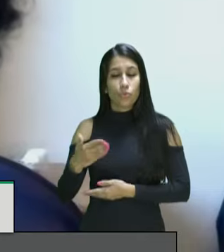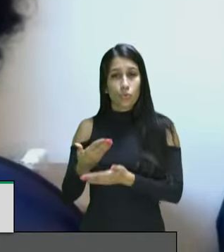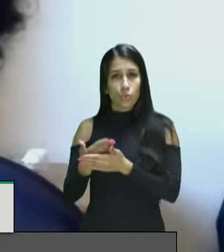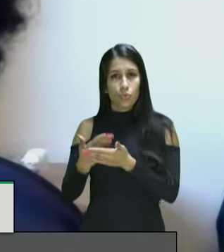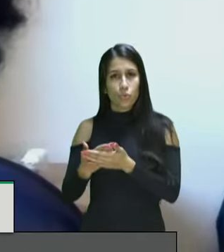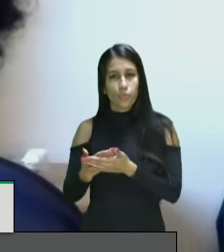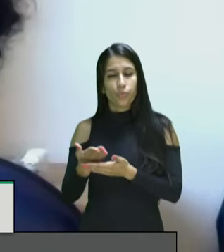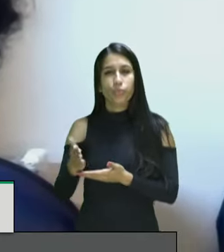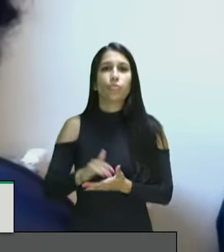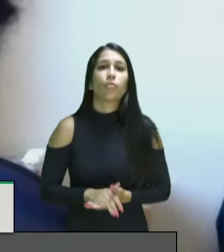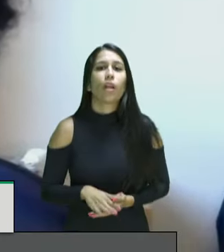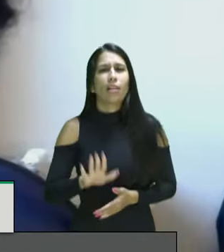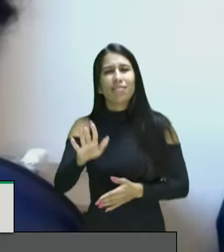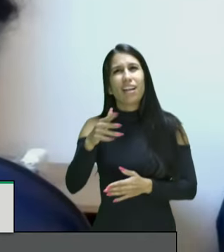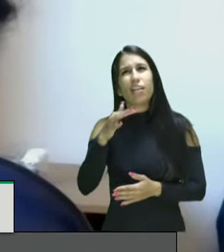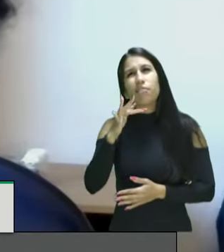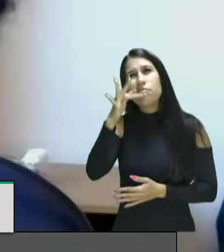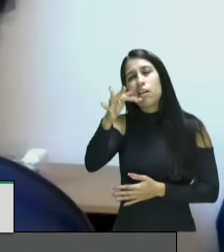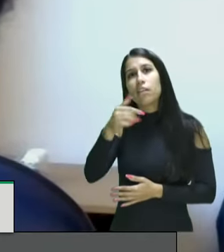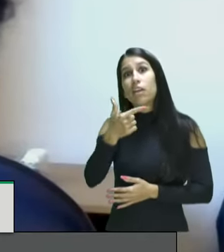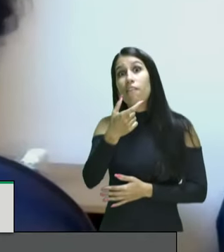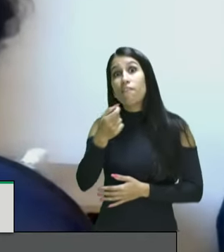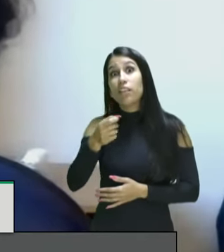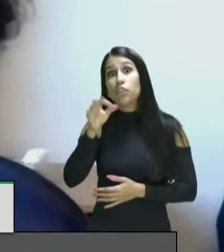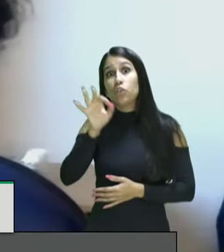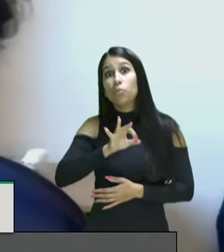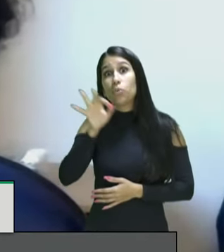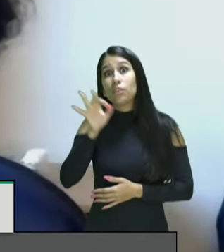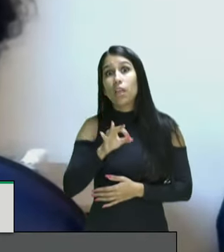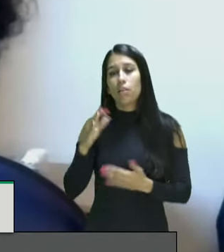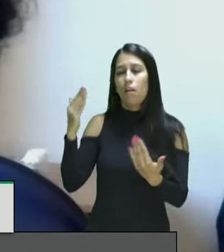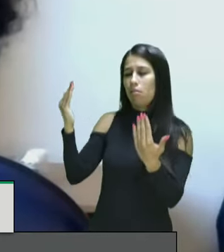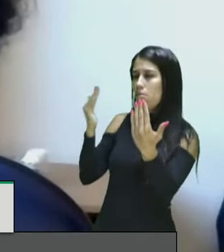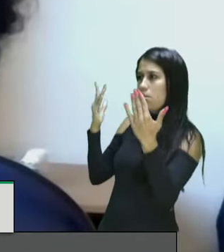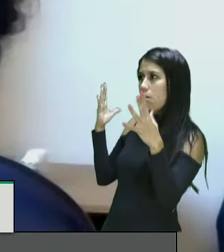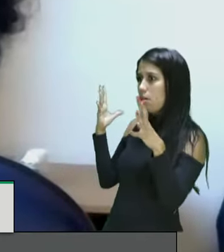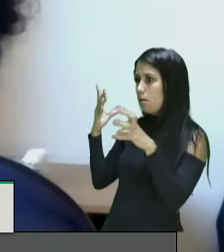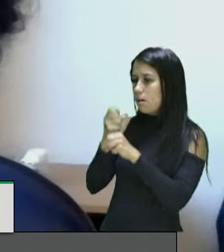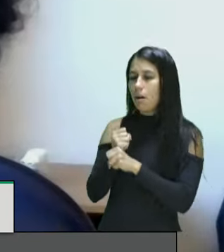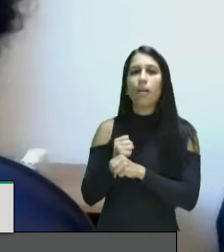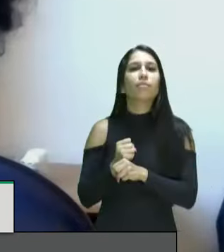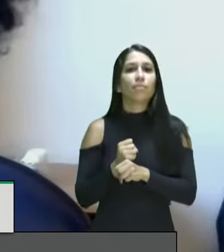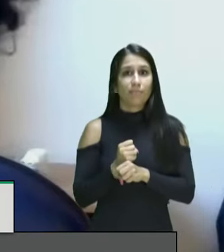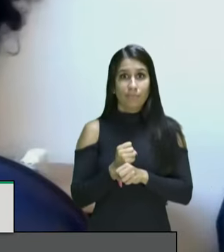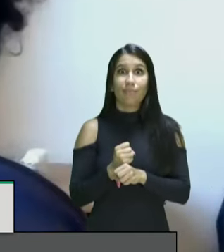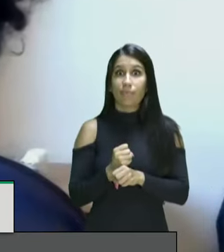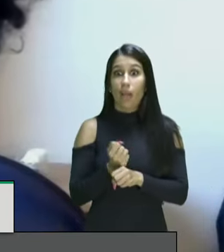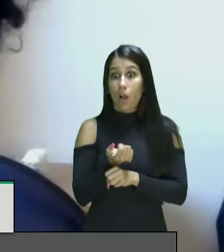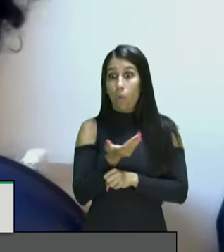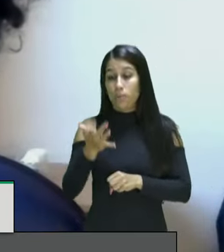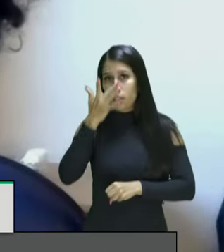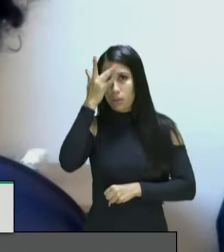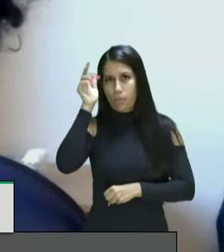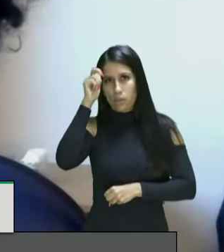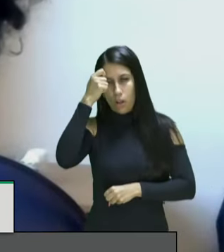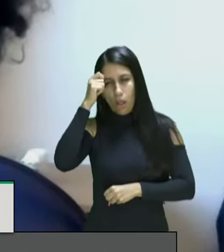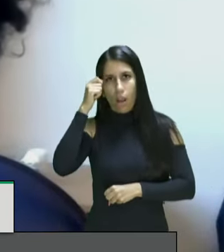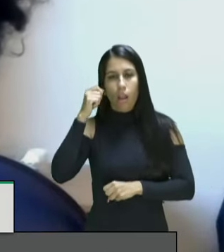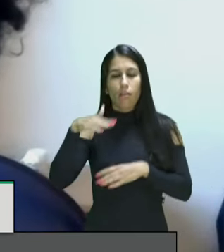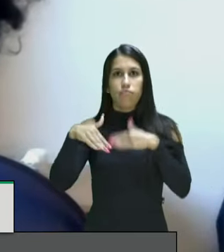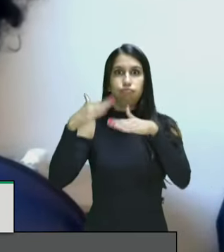anos a proporção de negros triplicou no ensino superior público graças à lei 2711 de 2012